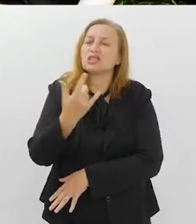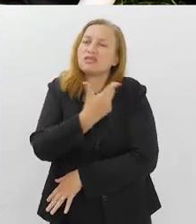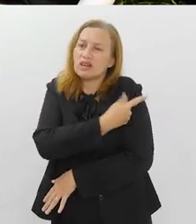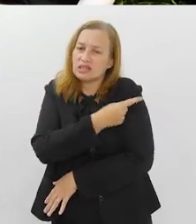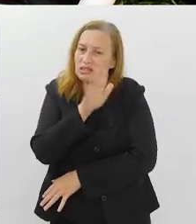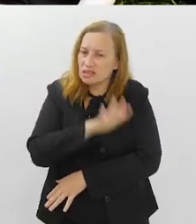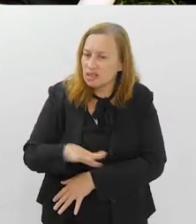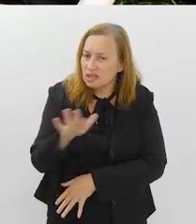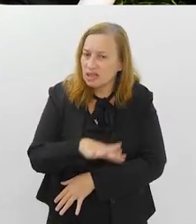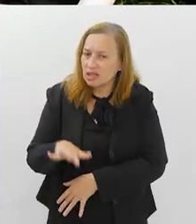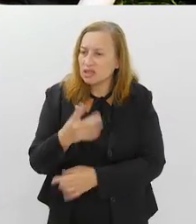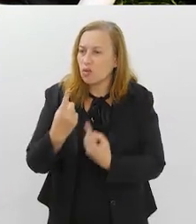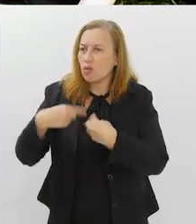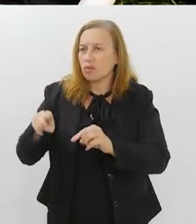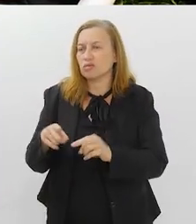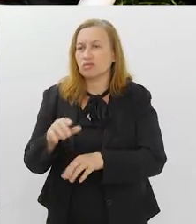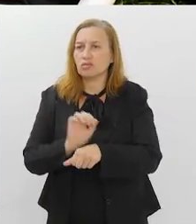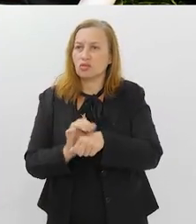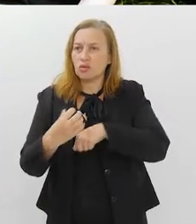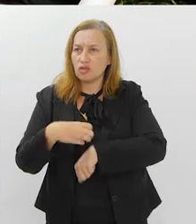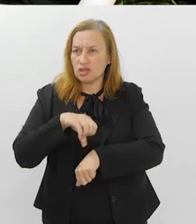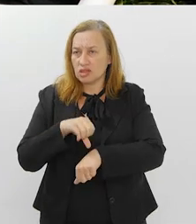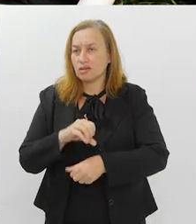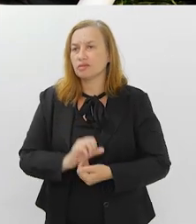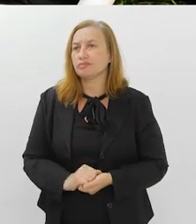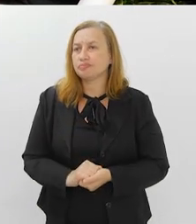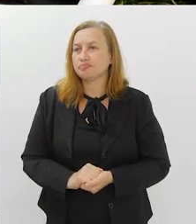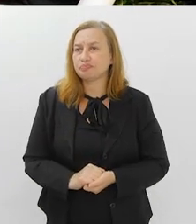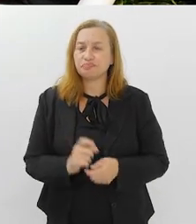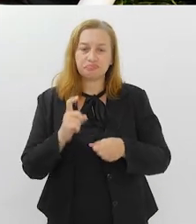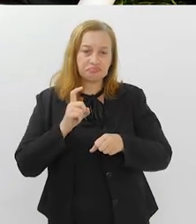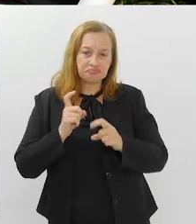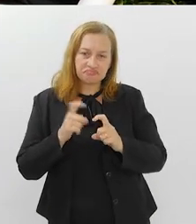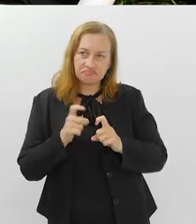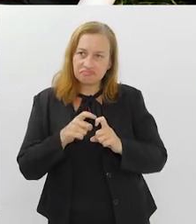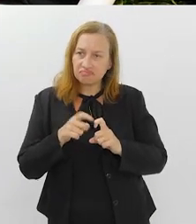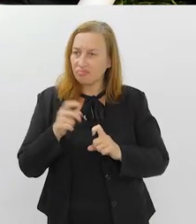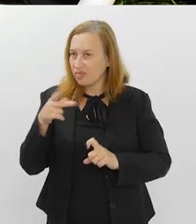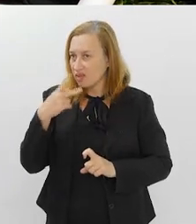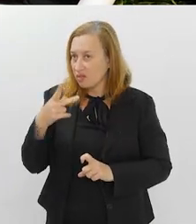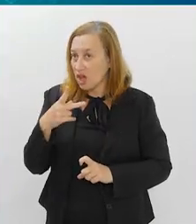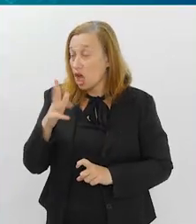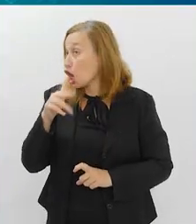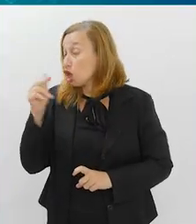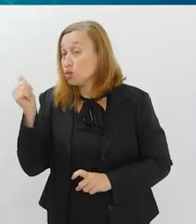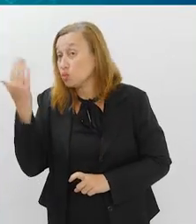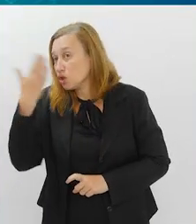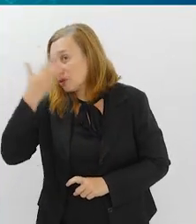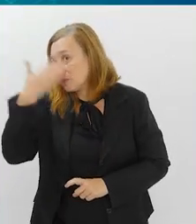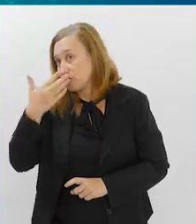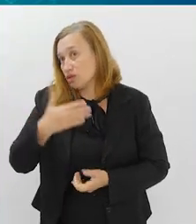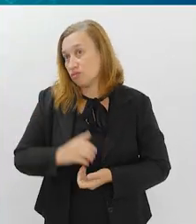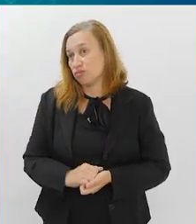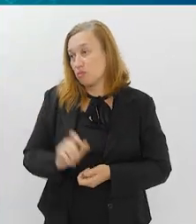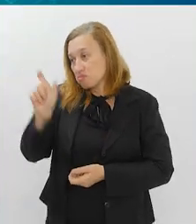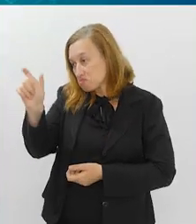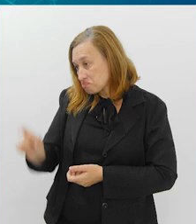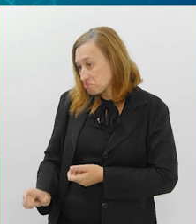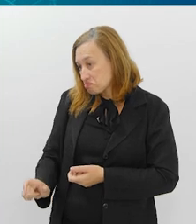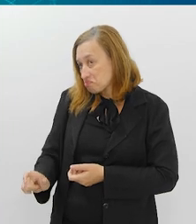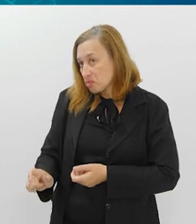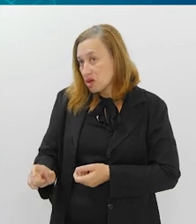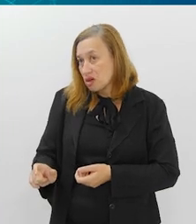também esse público infantil aí contra a COVID? O médico que fala isso, ele nunca viu um paciente